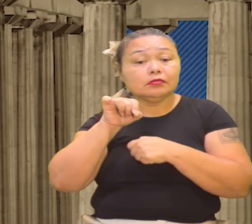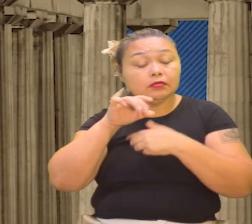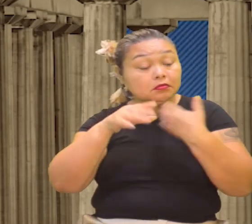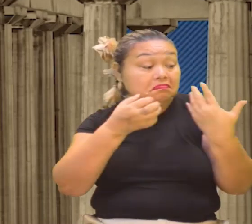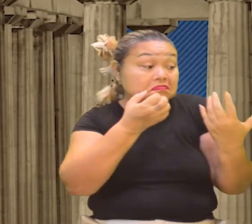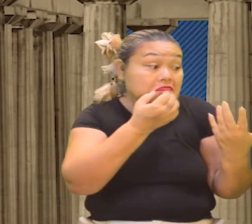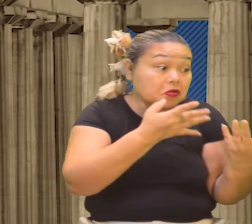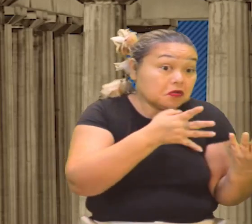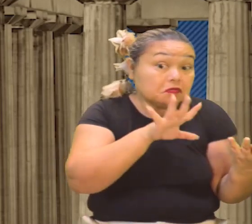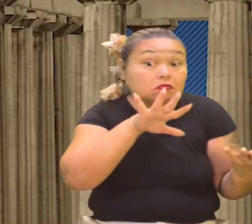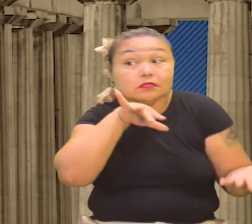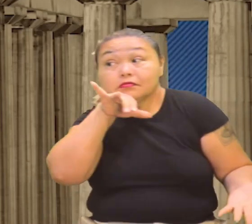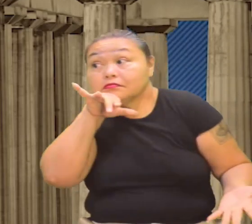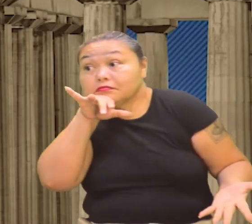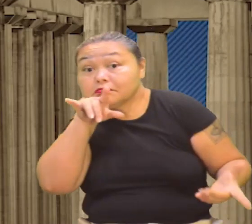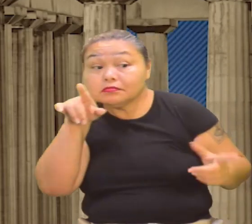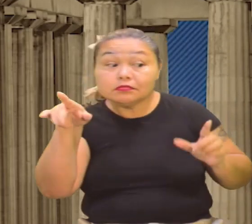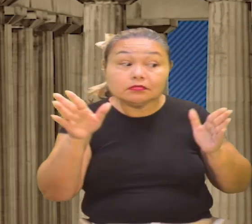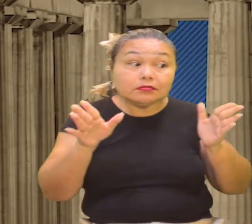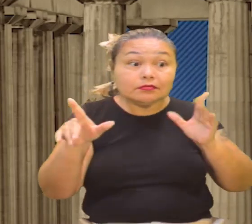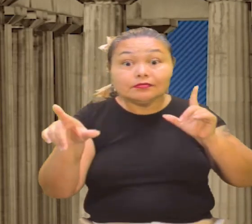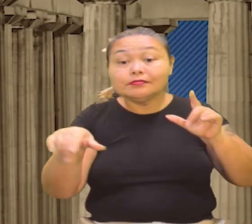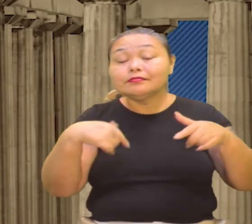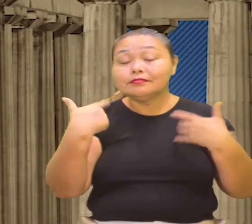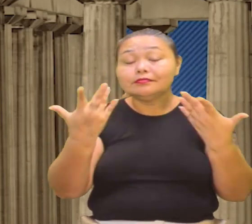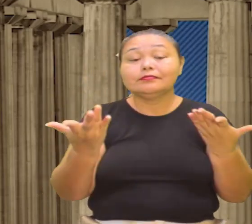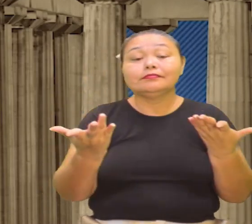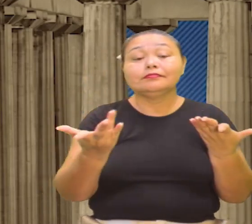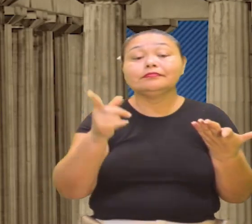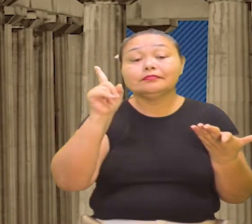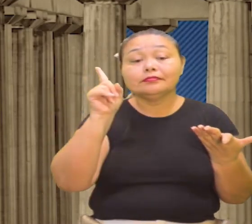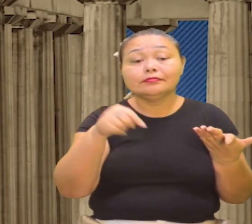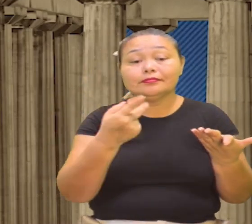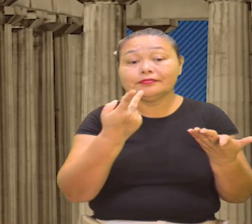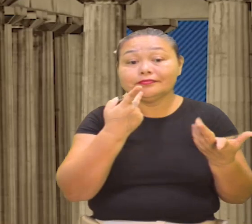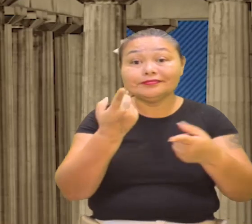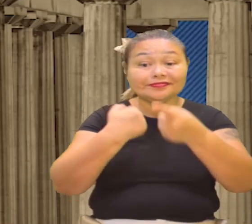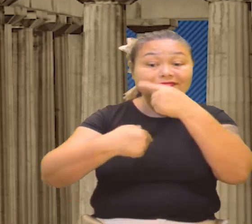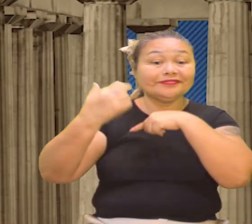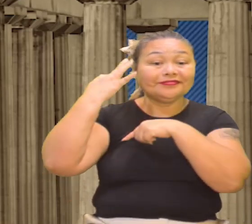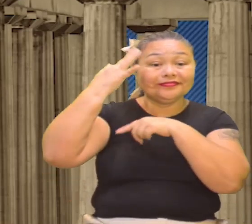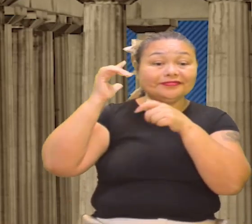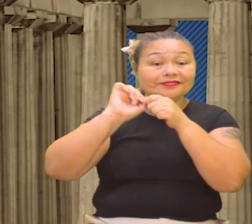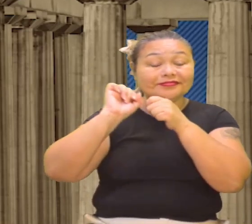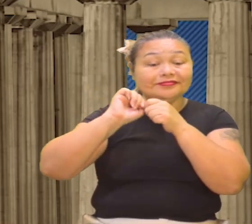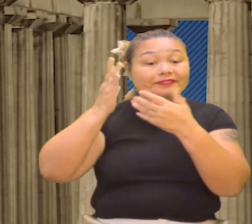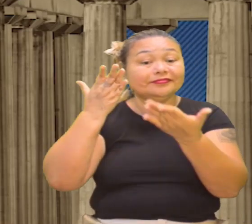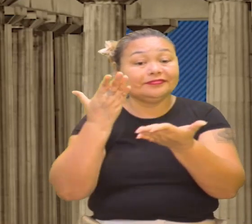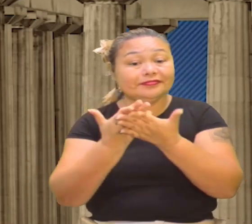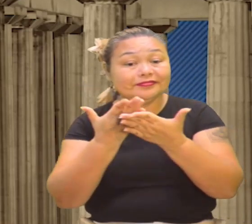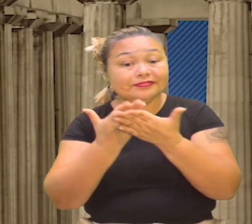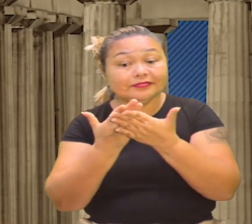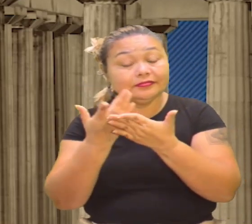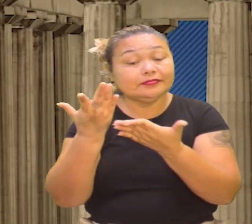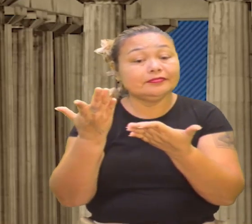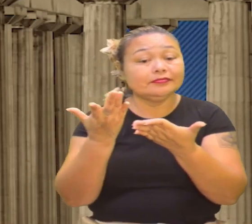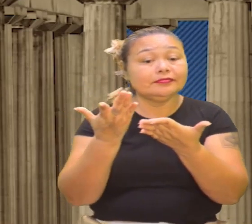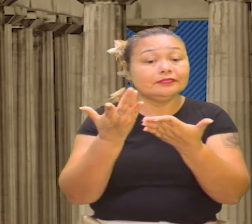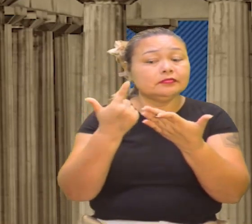serão boas ou ruins, tá, então, é nessa perspectiva, por isso que eu venho com a filosofia para vocês estudarem ela,